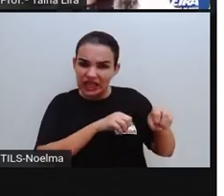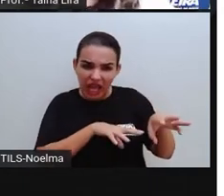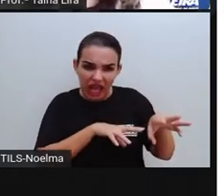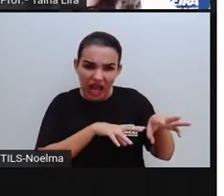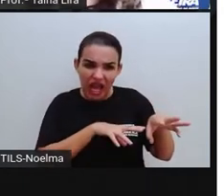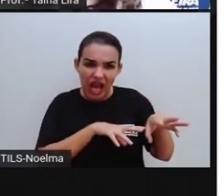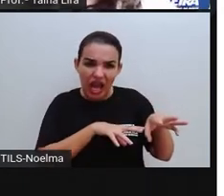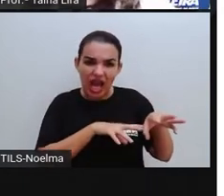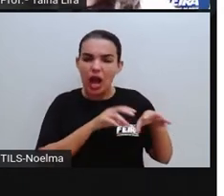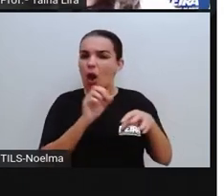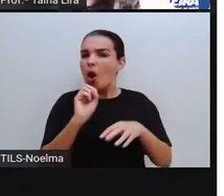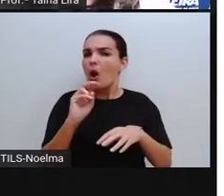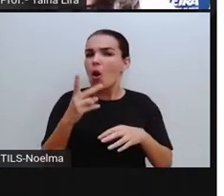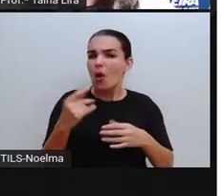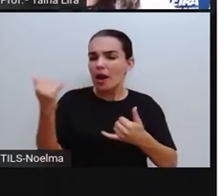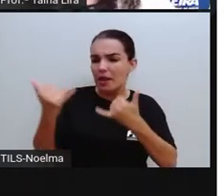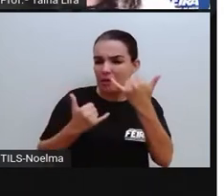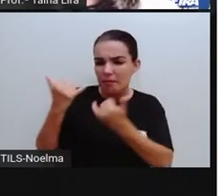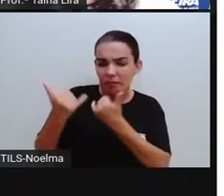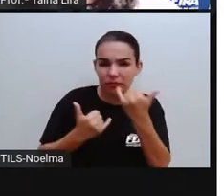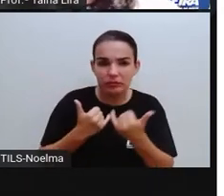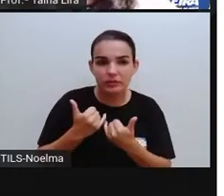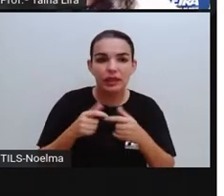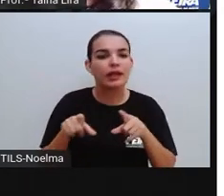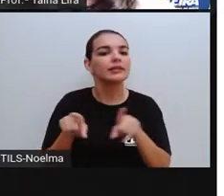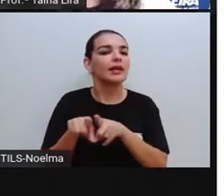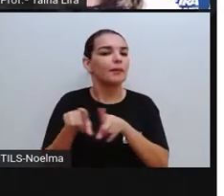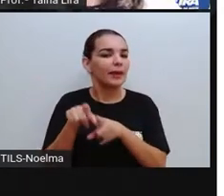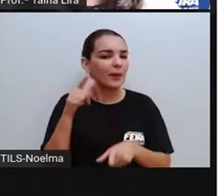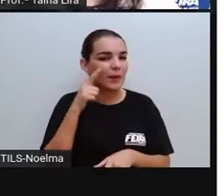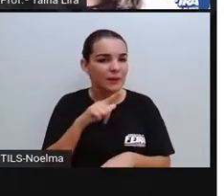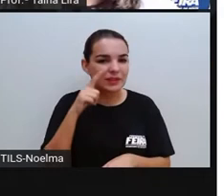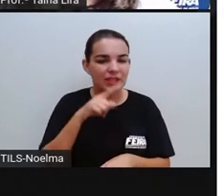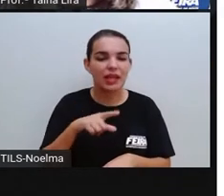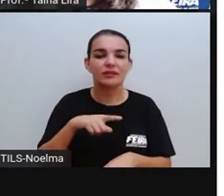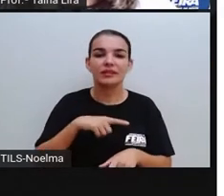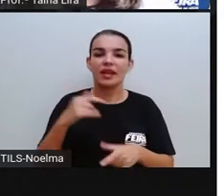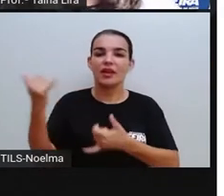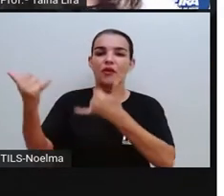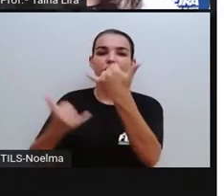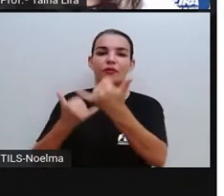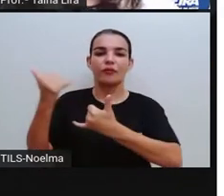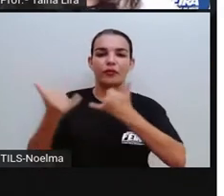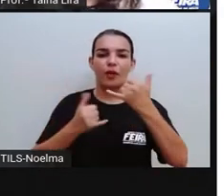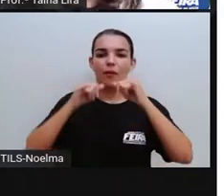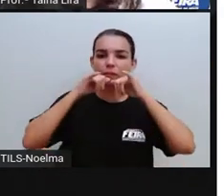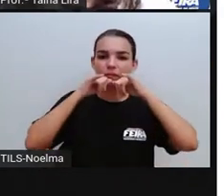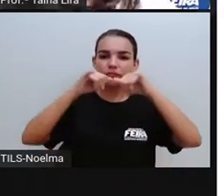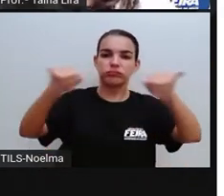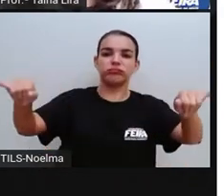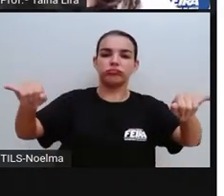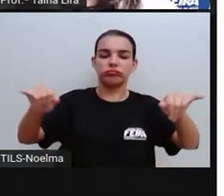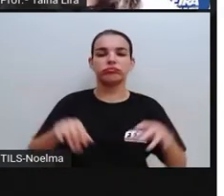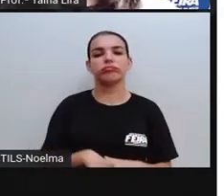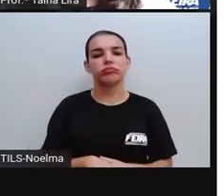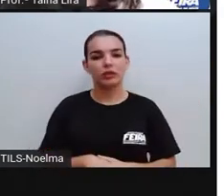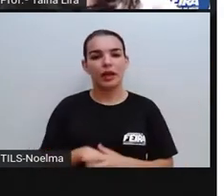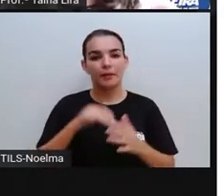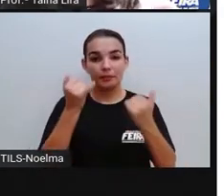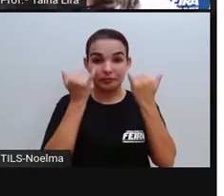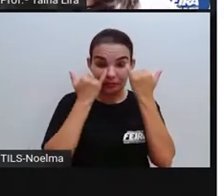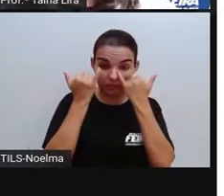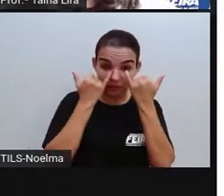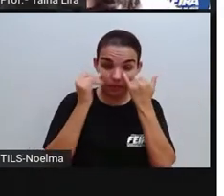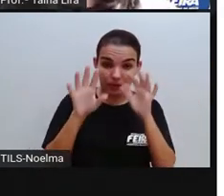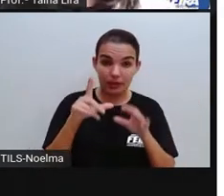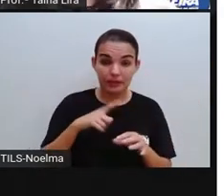ou para nos entreter. A gente também consegue informações. Então, por exemplo, a gente tem ali alguns